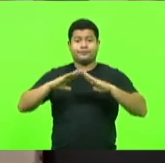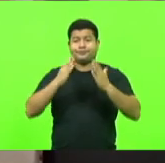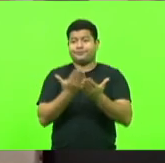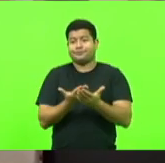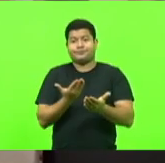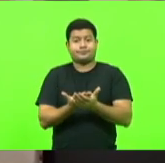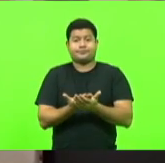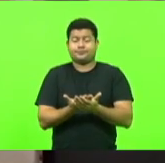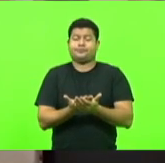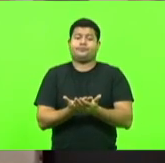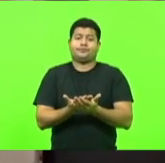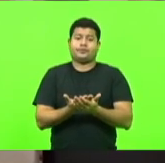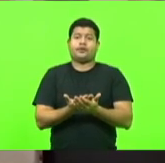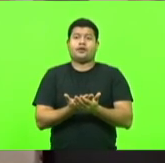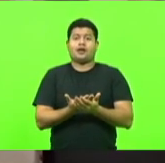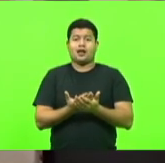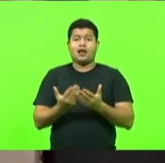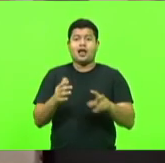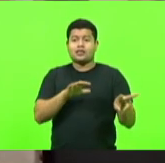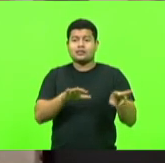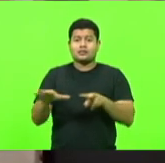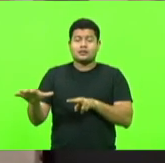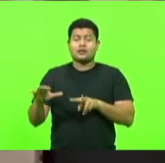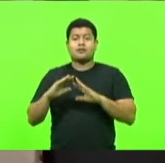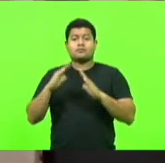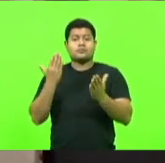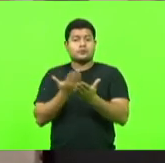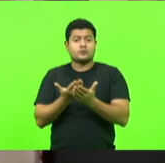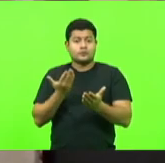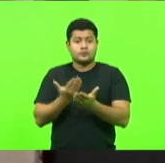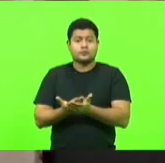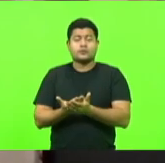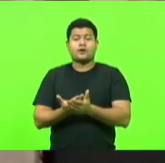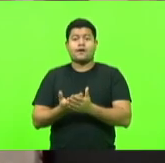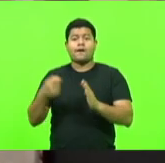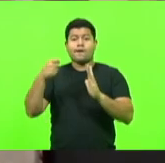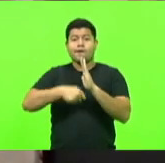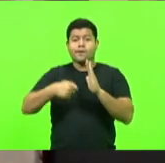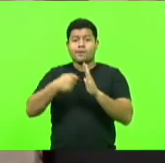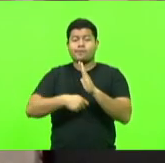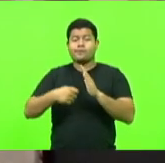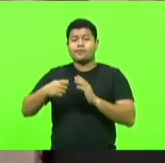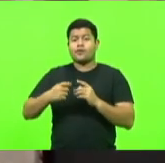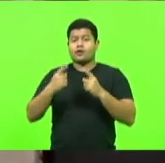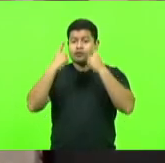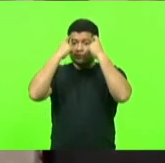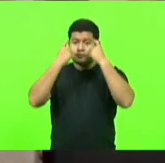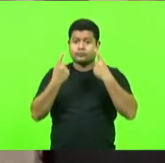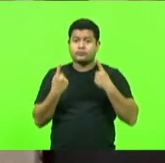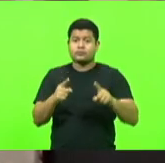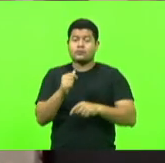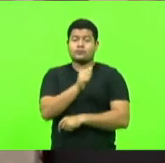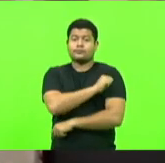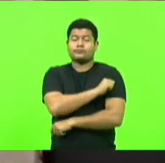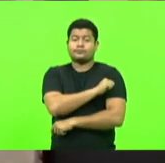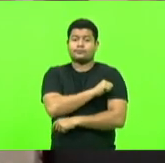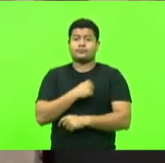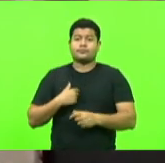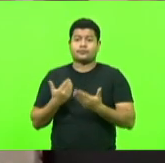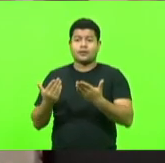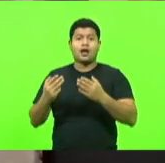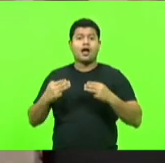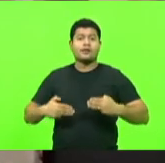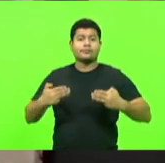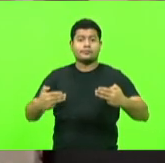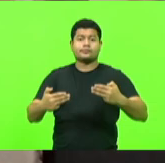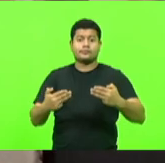Violência Institucional contra a Criança e Adolescente. Inclusive, levando em conta que, recentemente, o Ministério dos Direitos Humanos promoveu